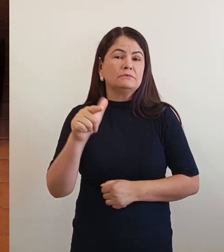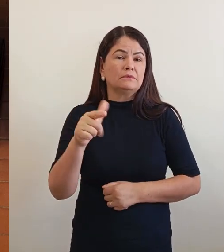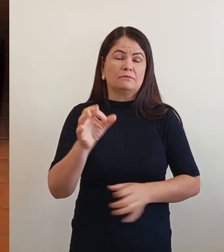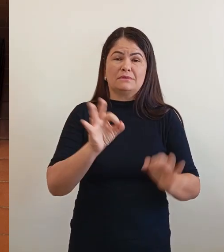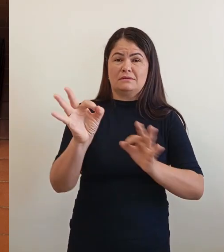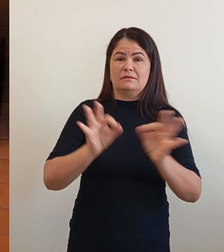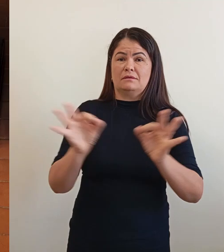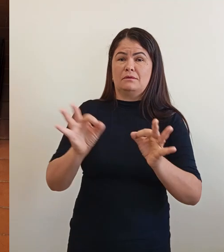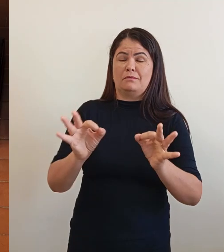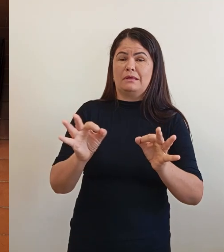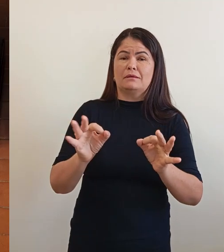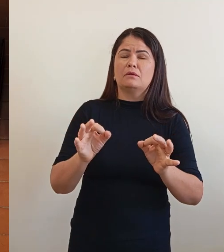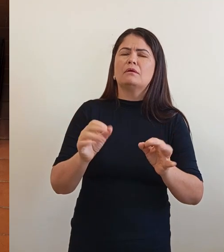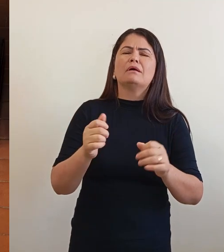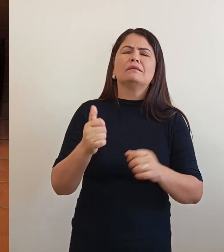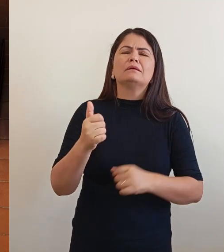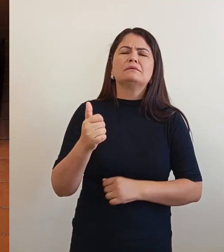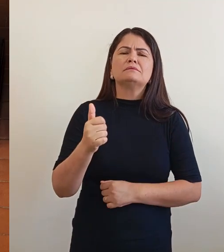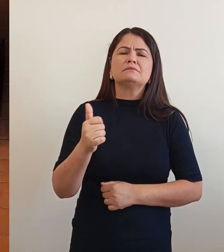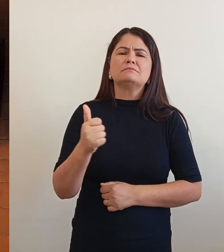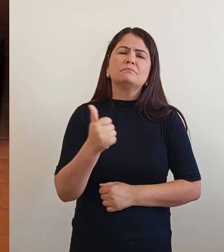cidades do estado,